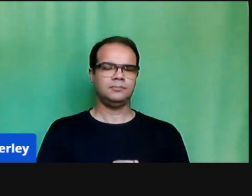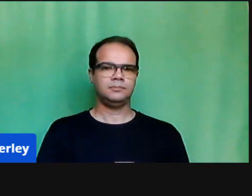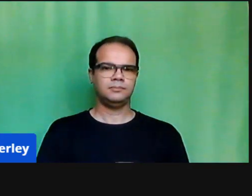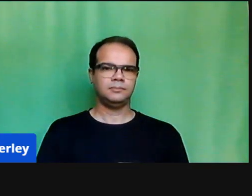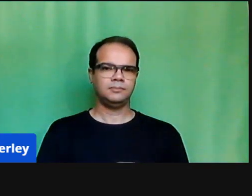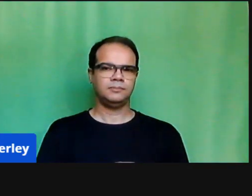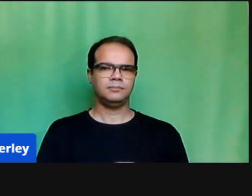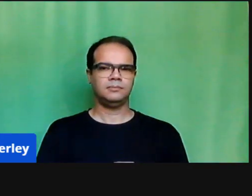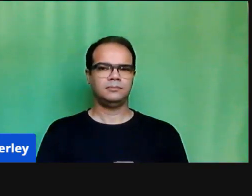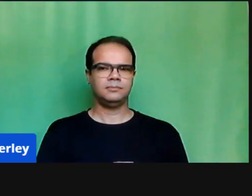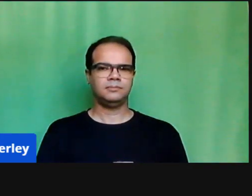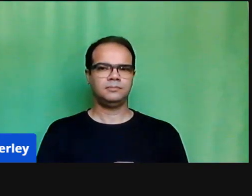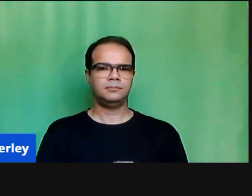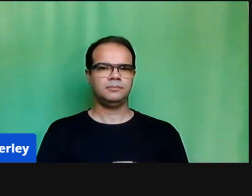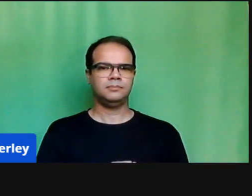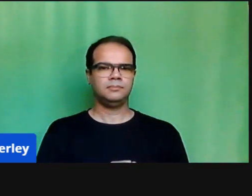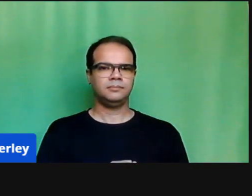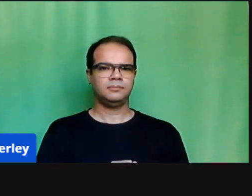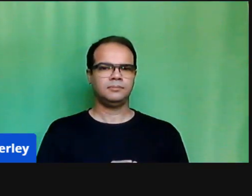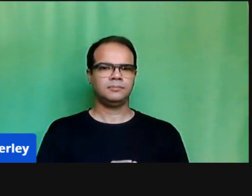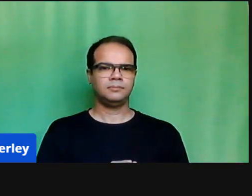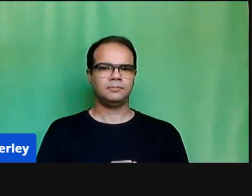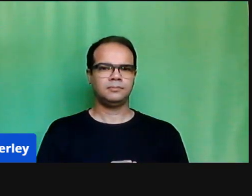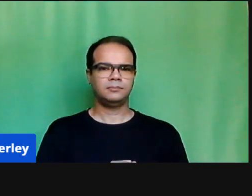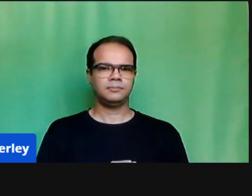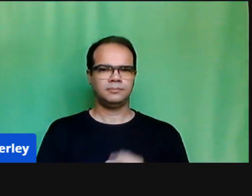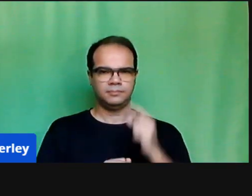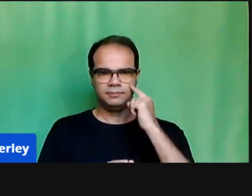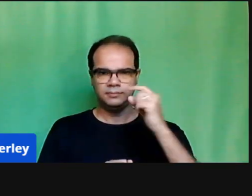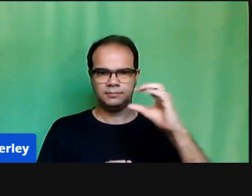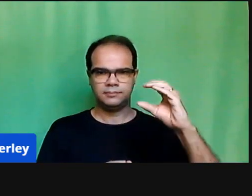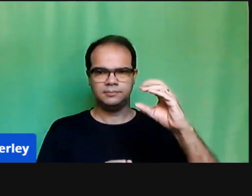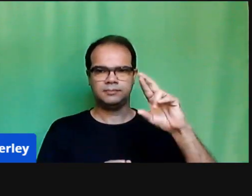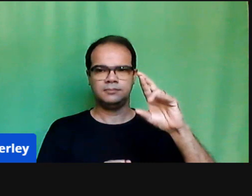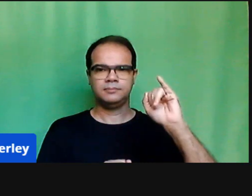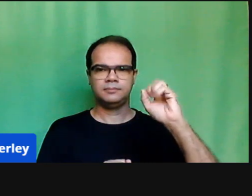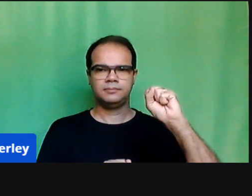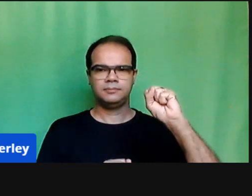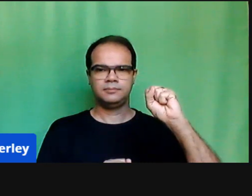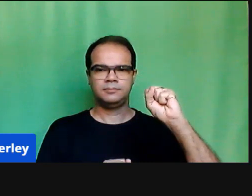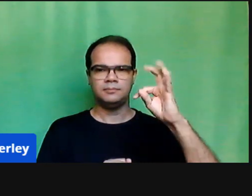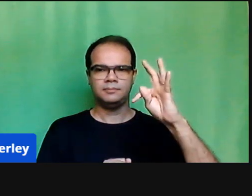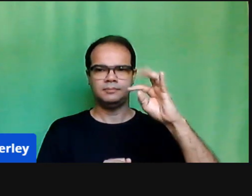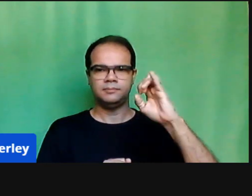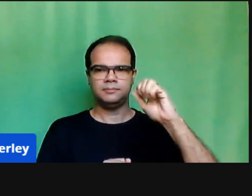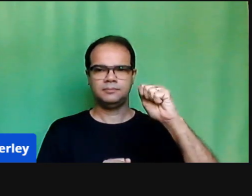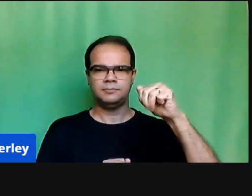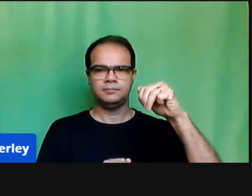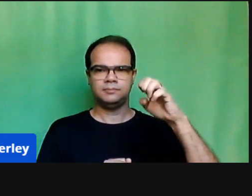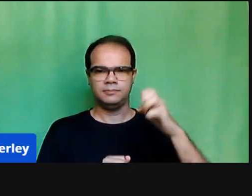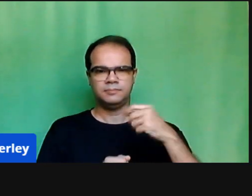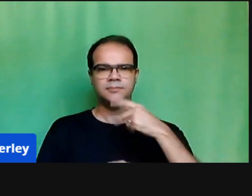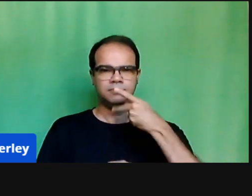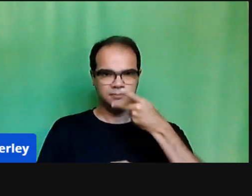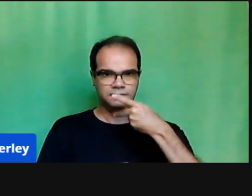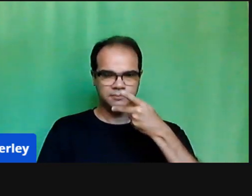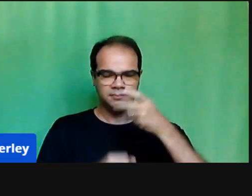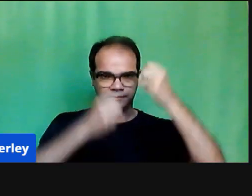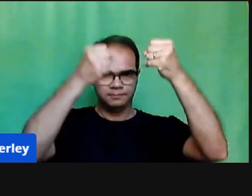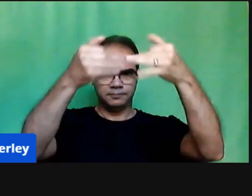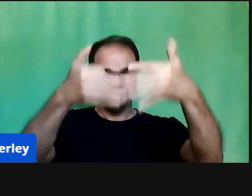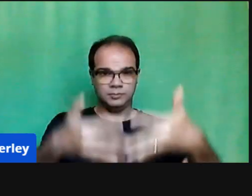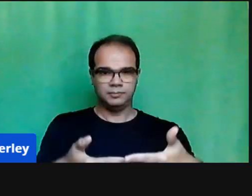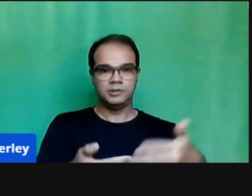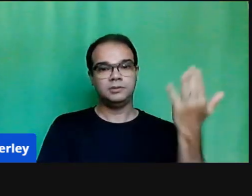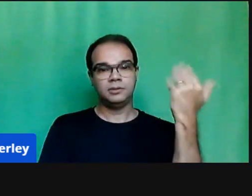Como a Cristiane bem abordou, nós tivemos uma preocupação, tanto ano passado quanto esse